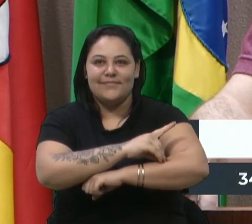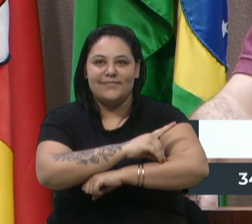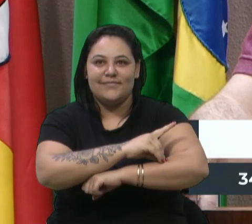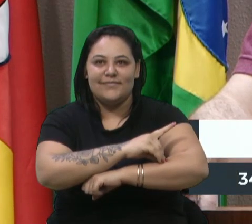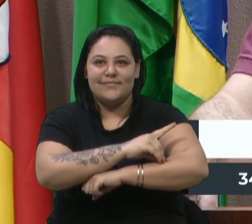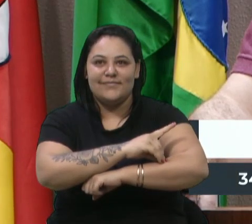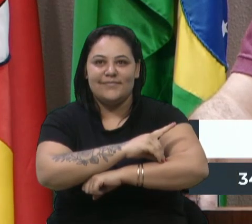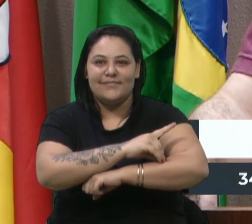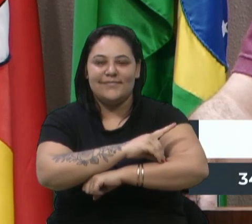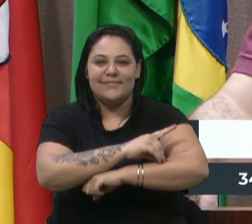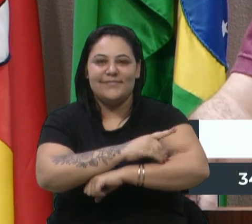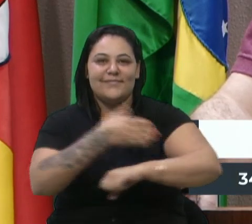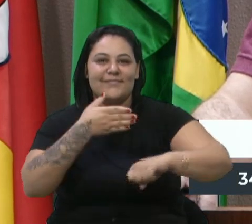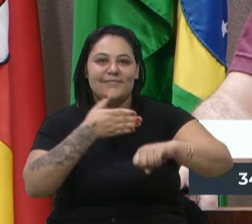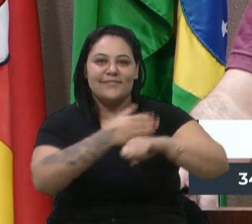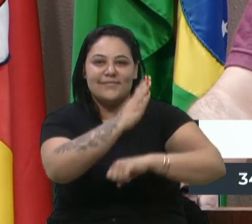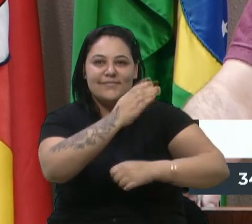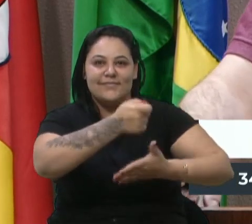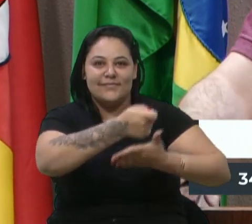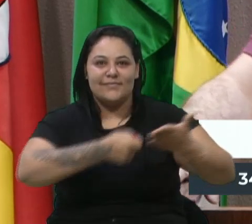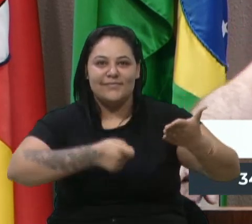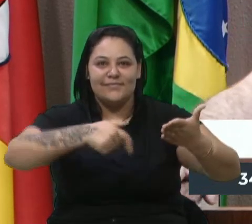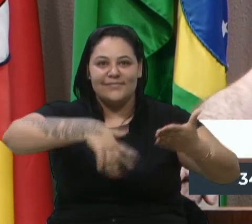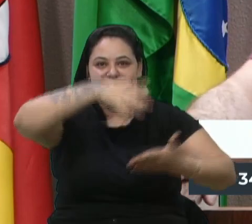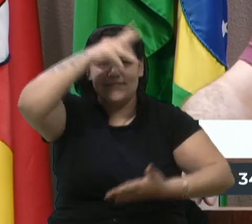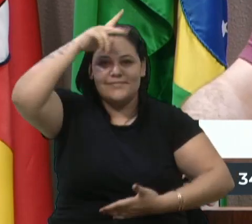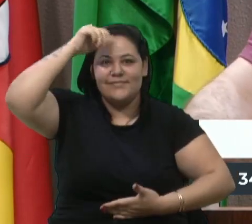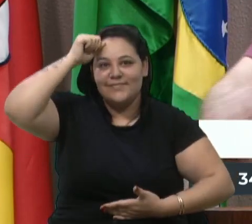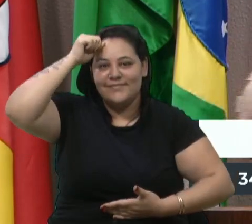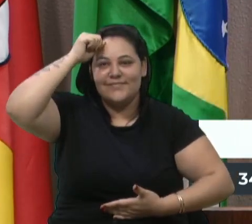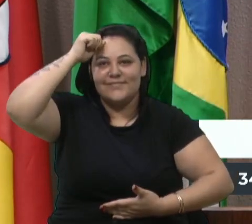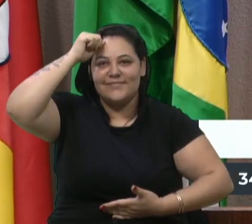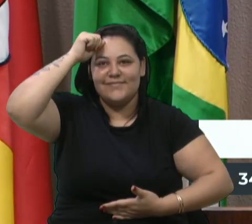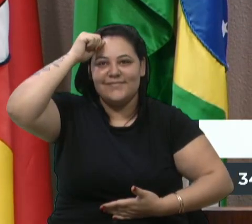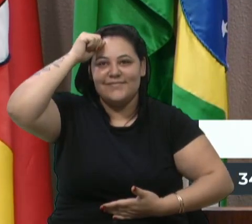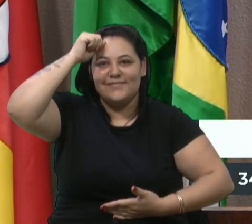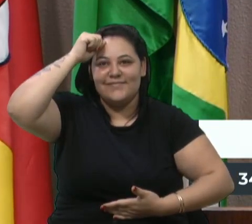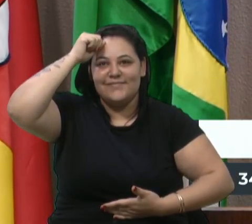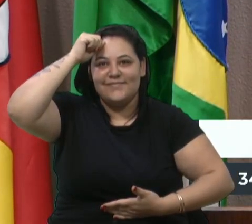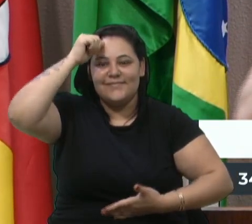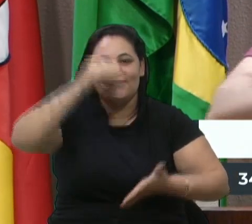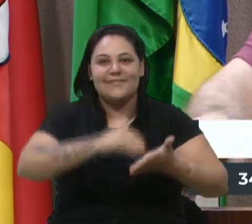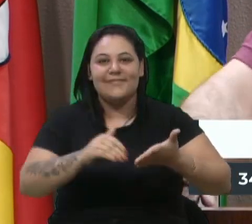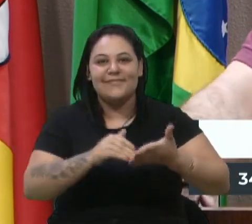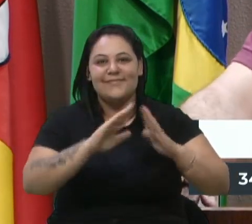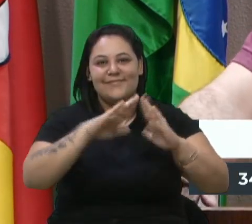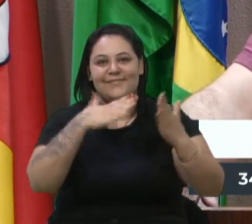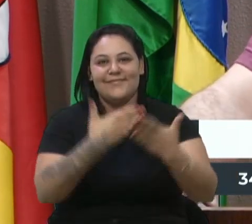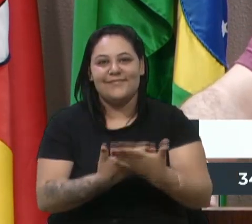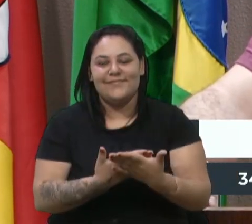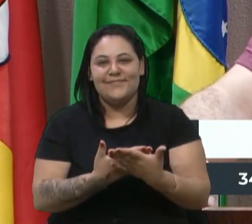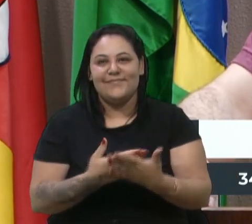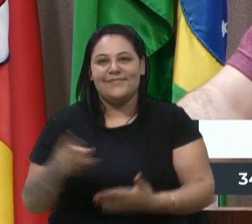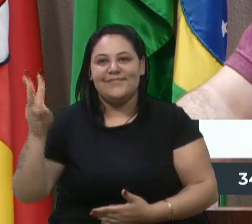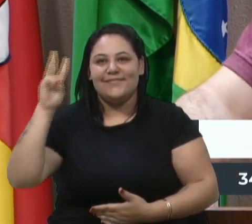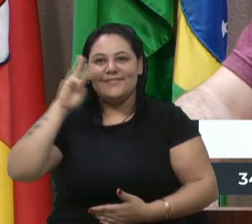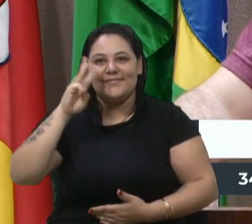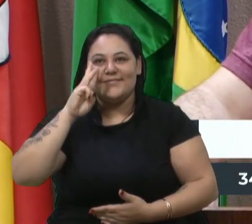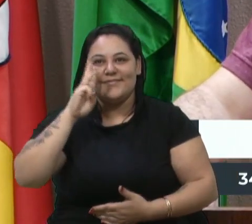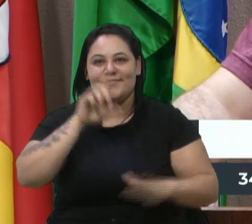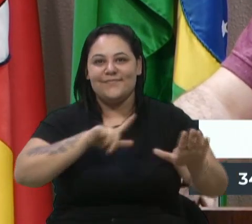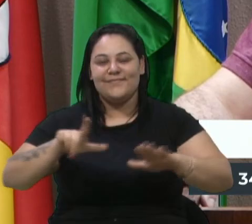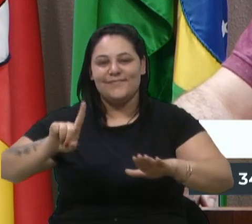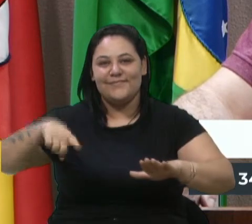passou num concurso público aqui do município, de secretário de escola, e terça-feira que vem ela toma